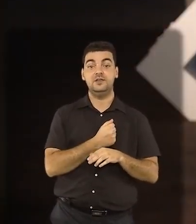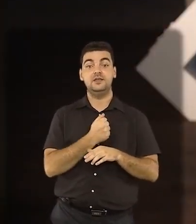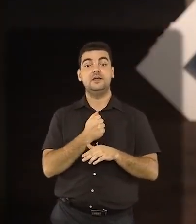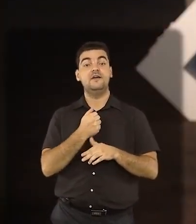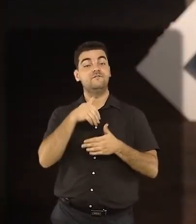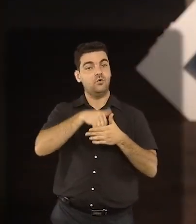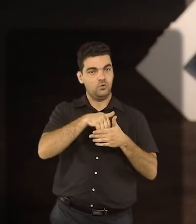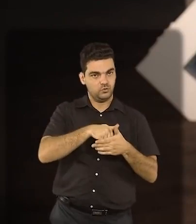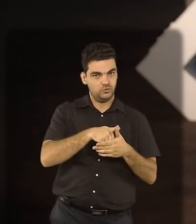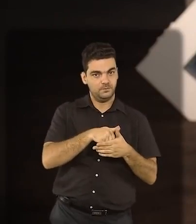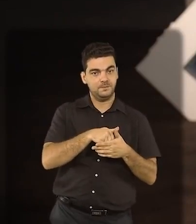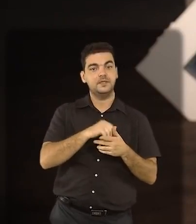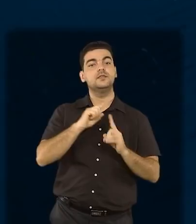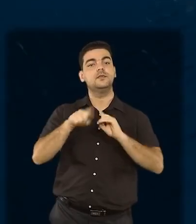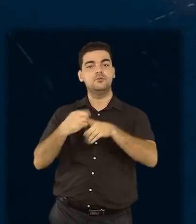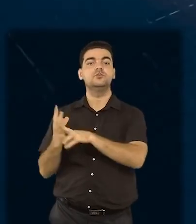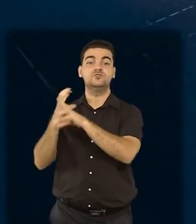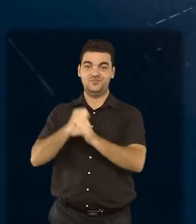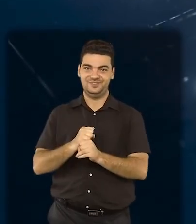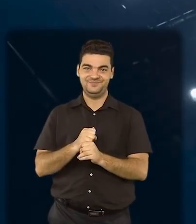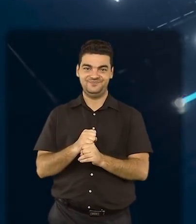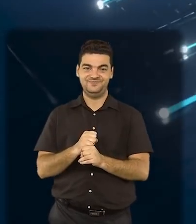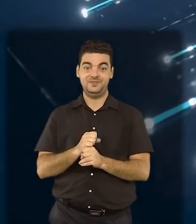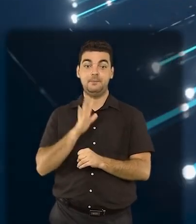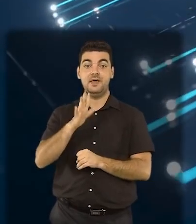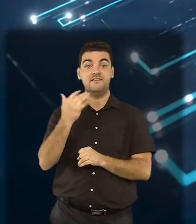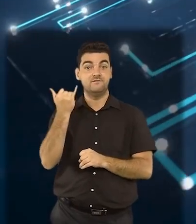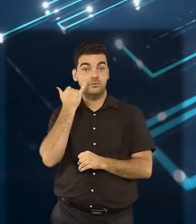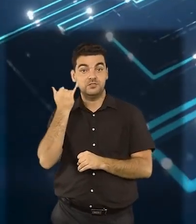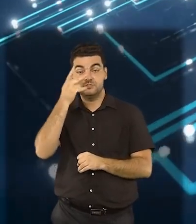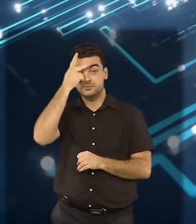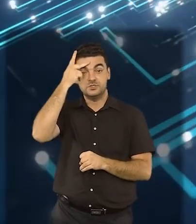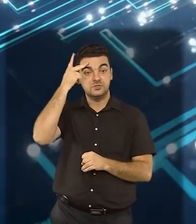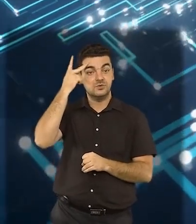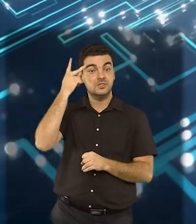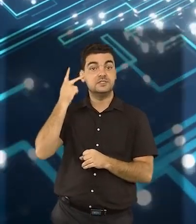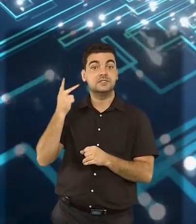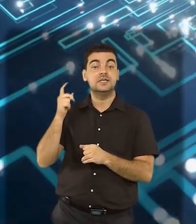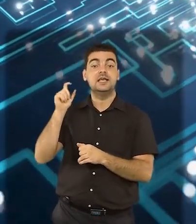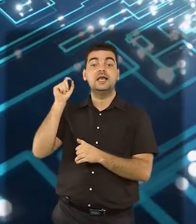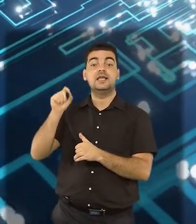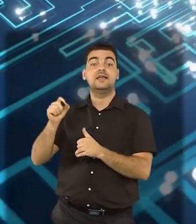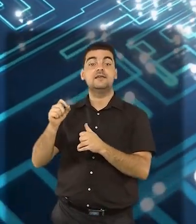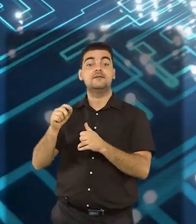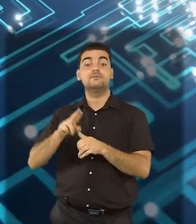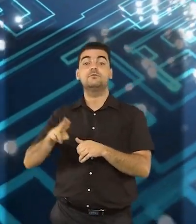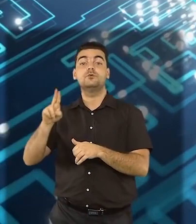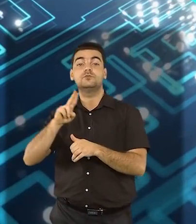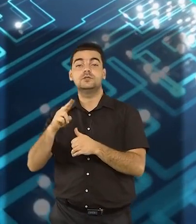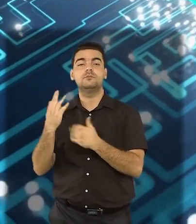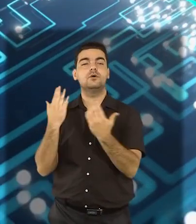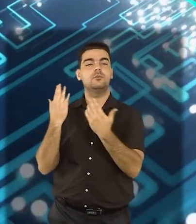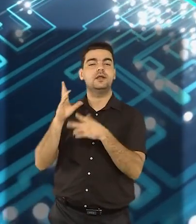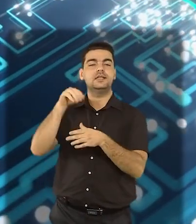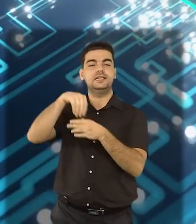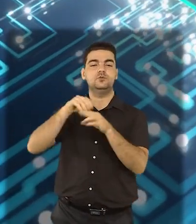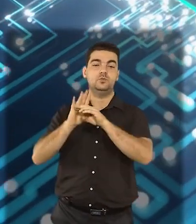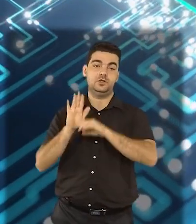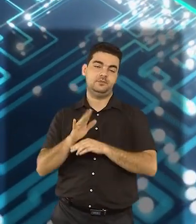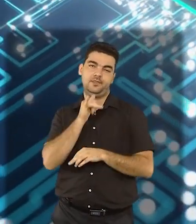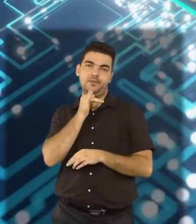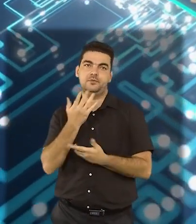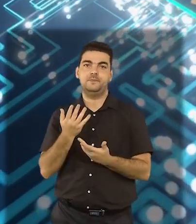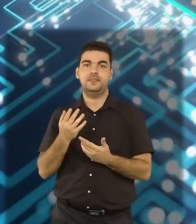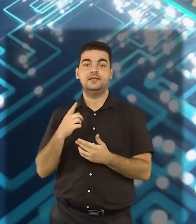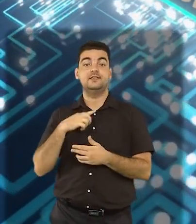grava o voto e faz a apuração. Já os dados são as informações que serão utilizadas pelo programa, como, por